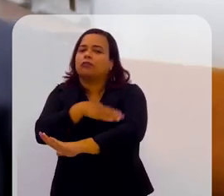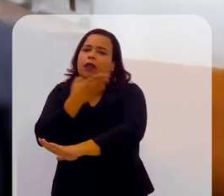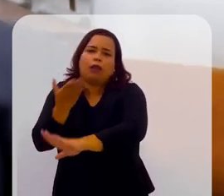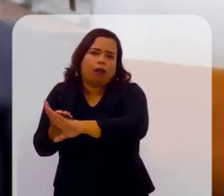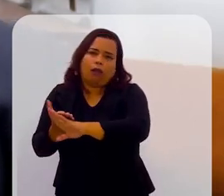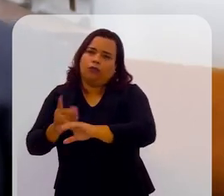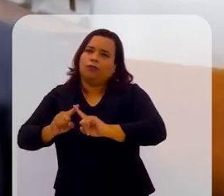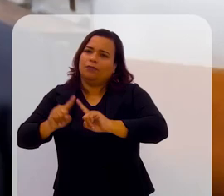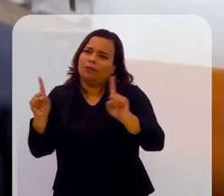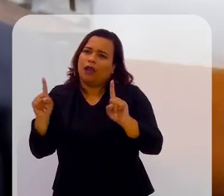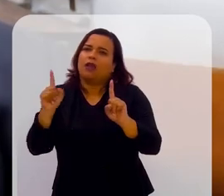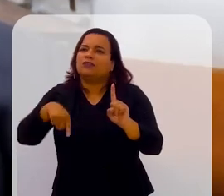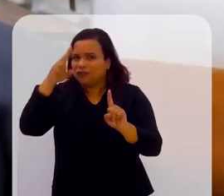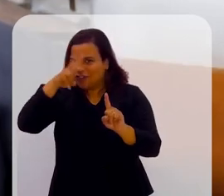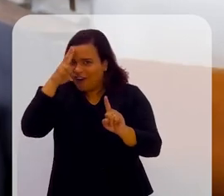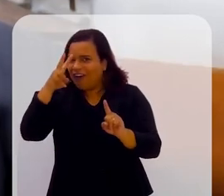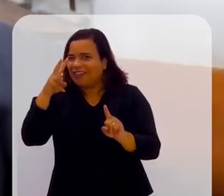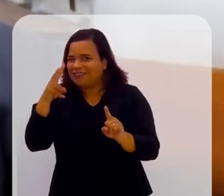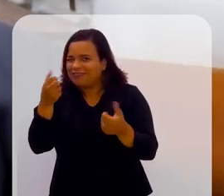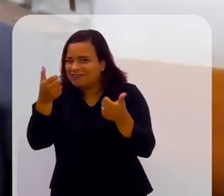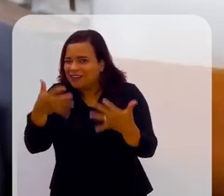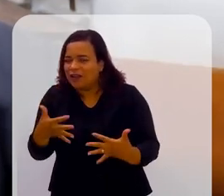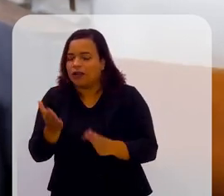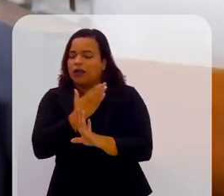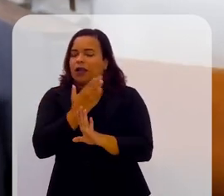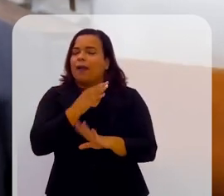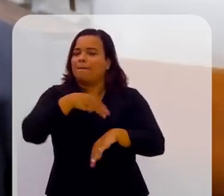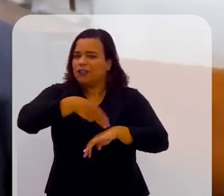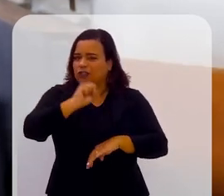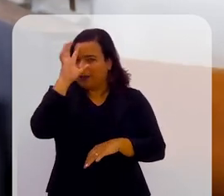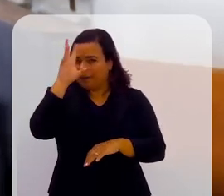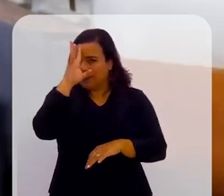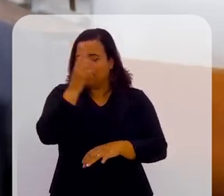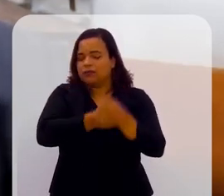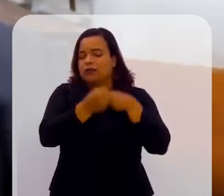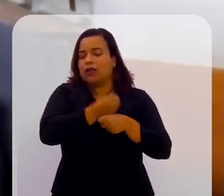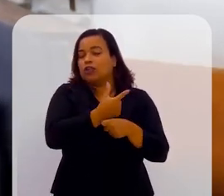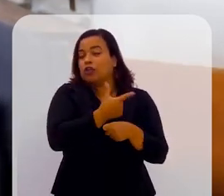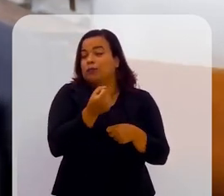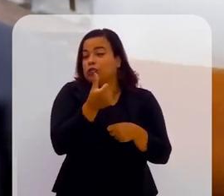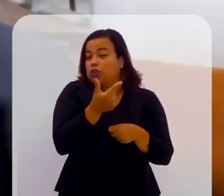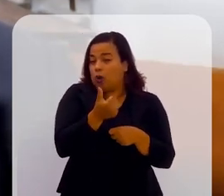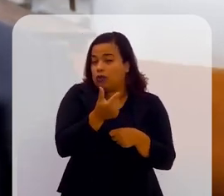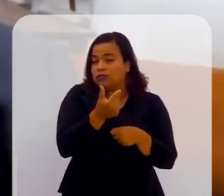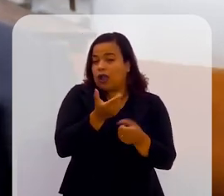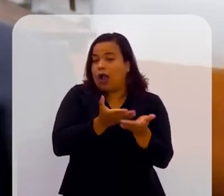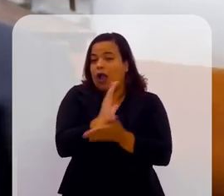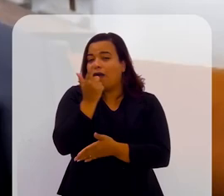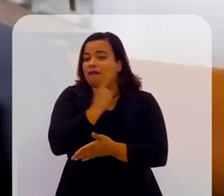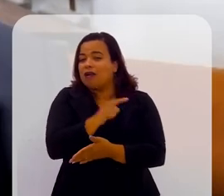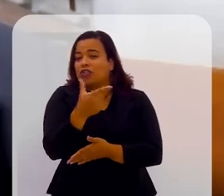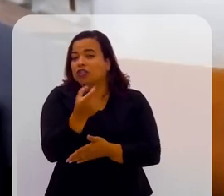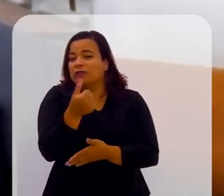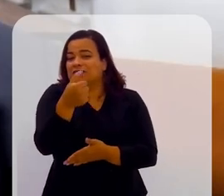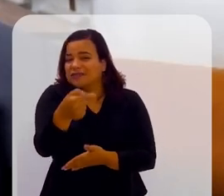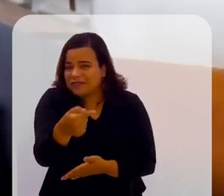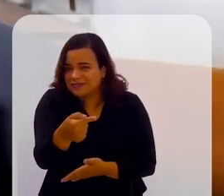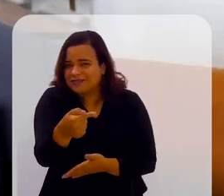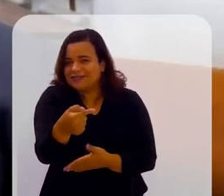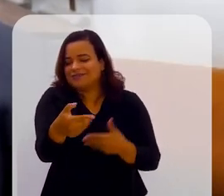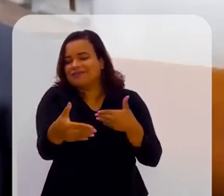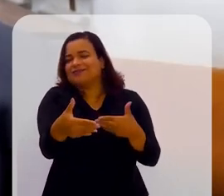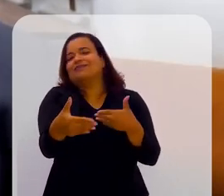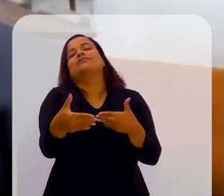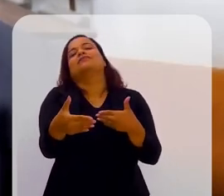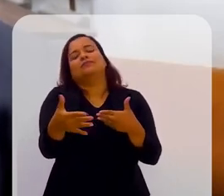que aí é sempre aquela história. Lembra que eu te falei que o nosso mestrado, a gente começou em 2012, foi aprovado em 2017. Então, recentemente,